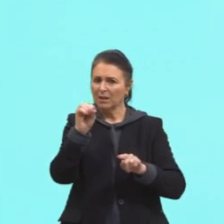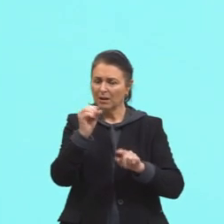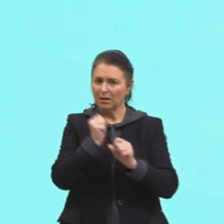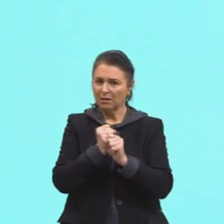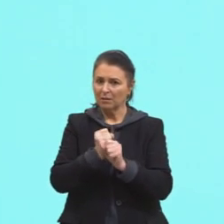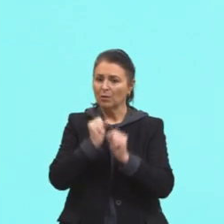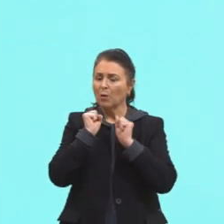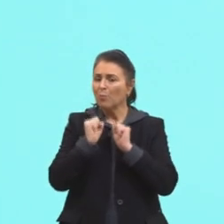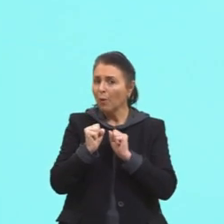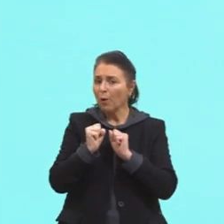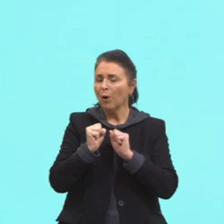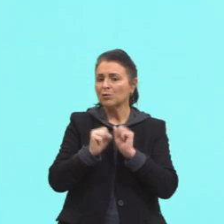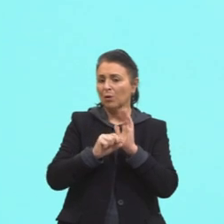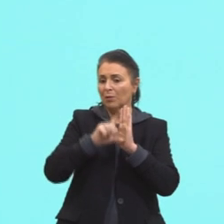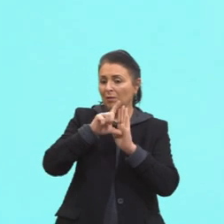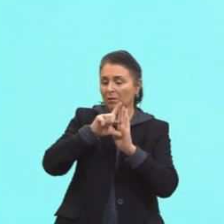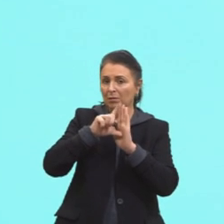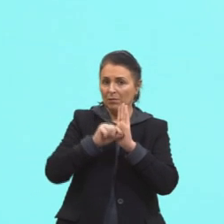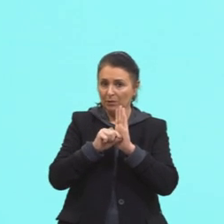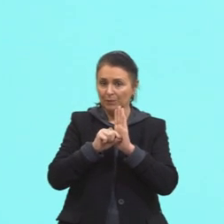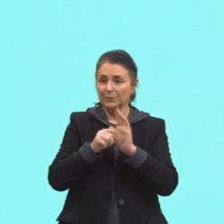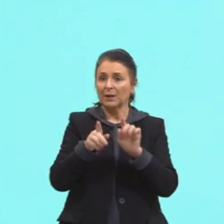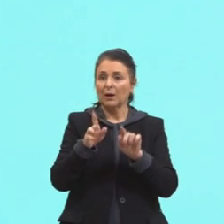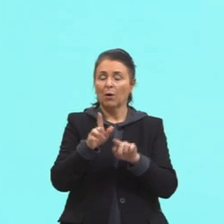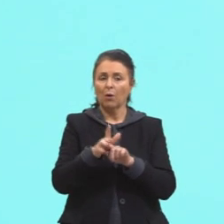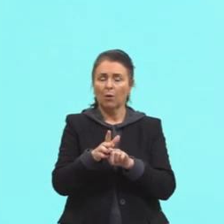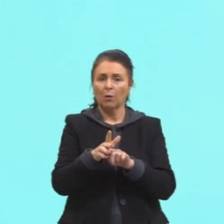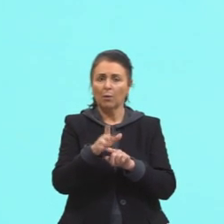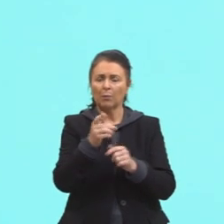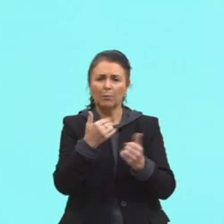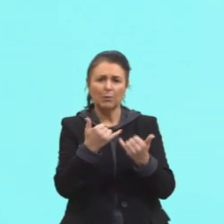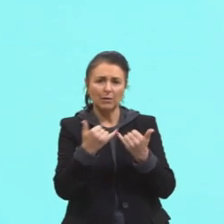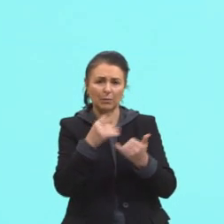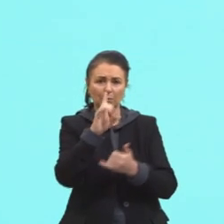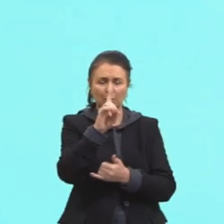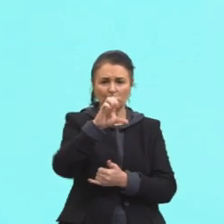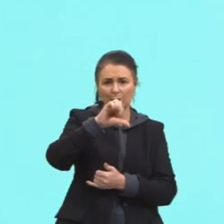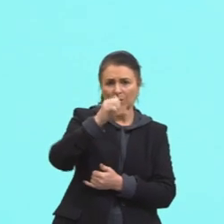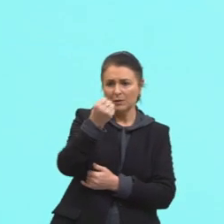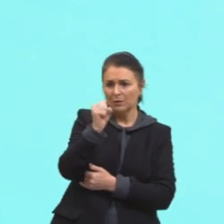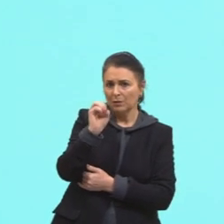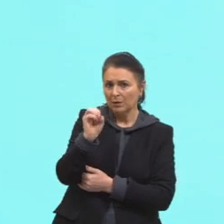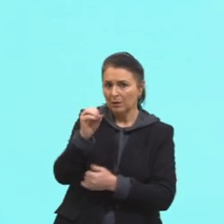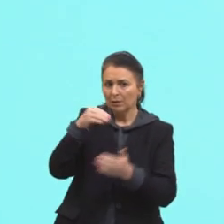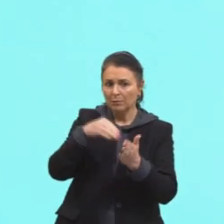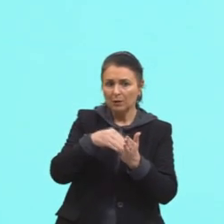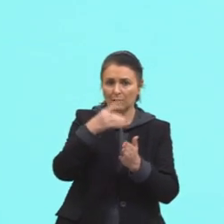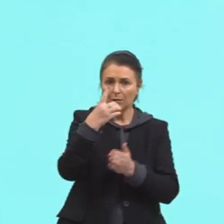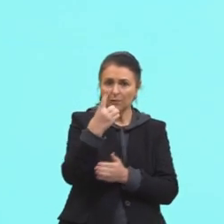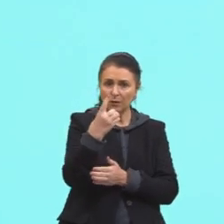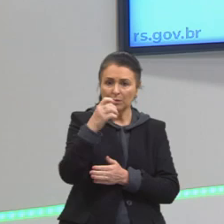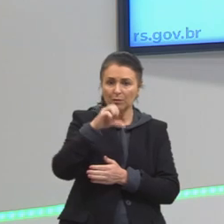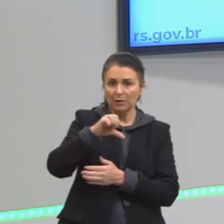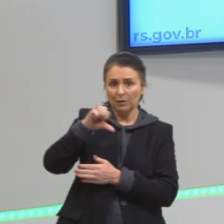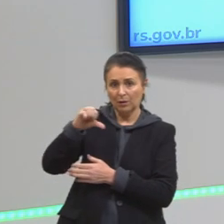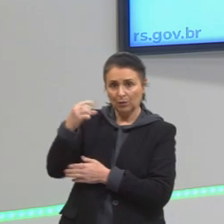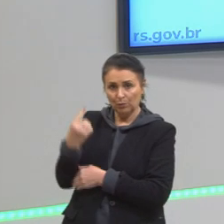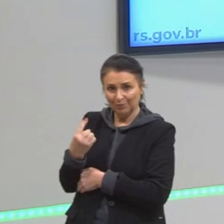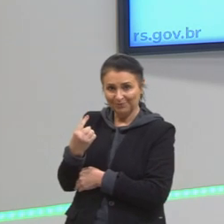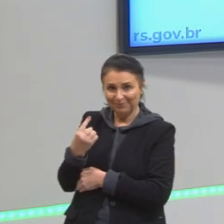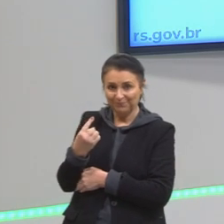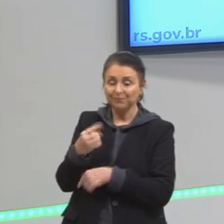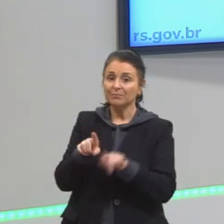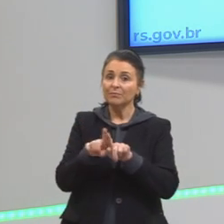variaçãozinha. Como, por exemplo, aqui de 1980 para 1991. Mas a gente cuida sempre essa